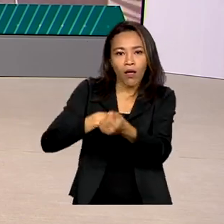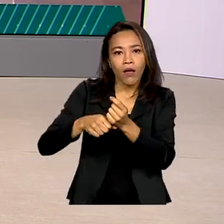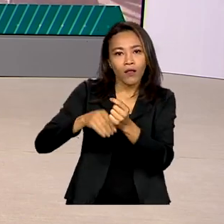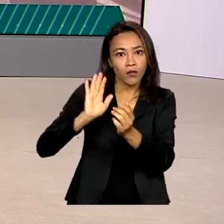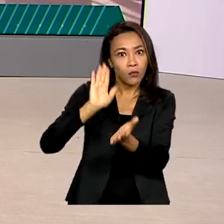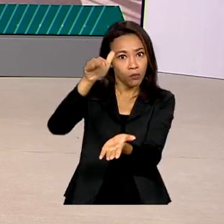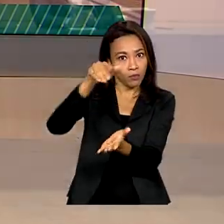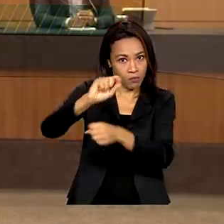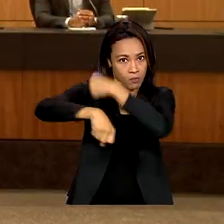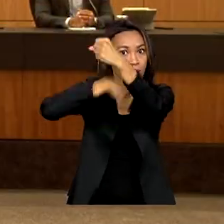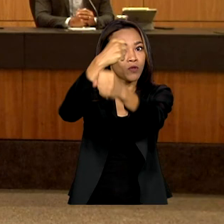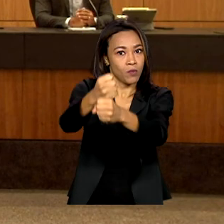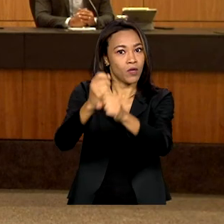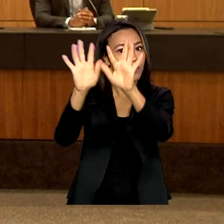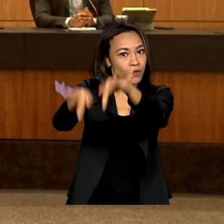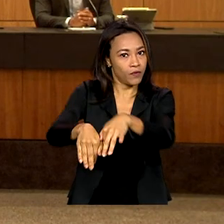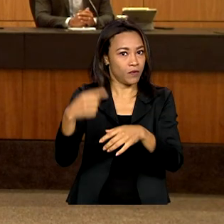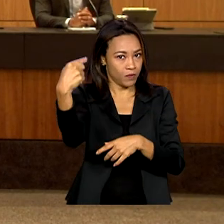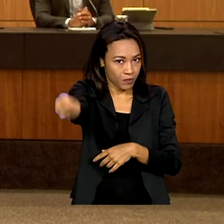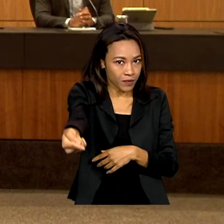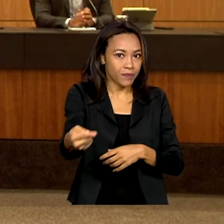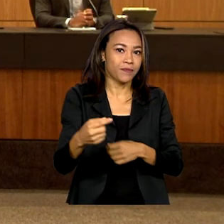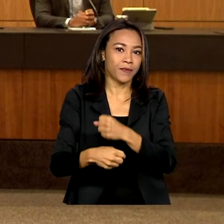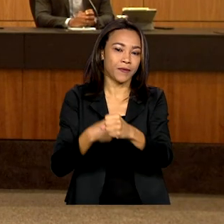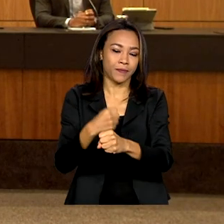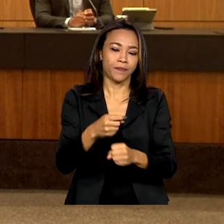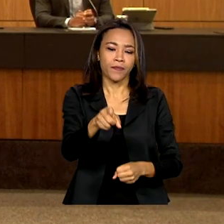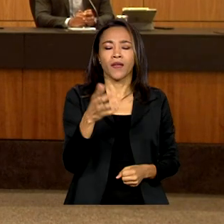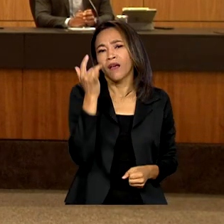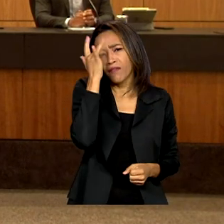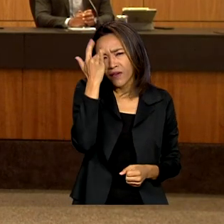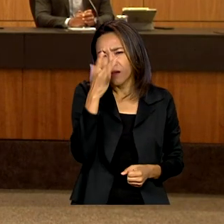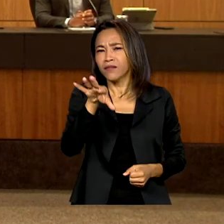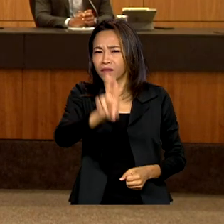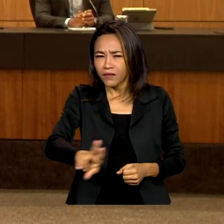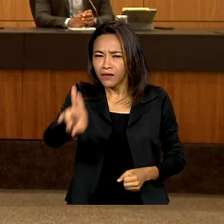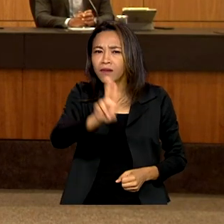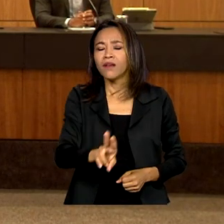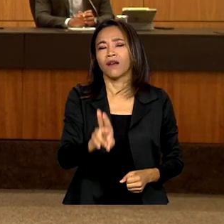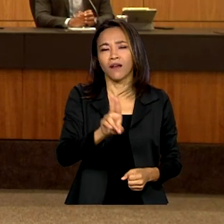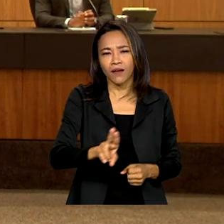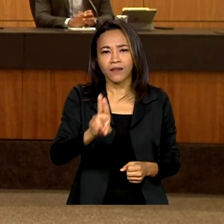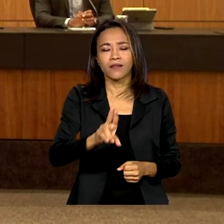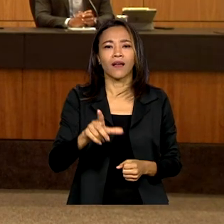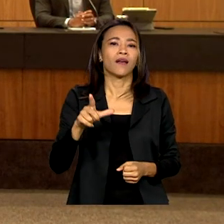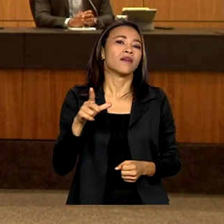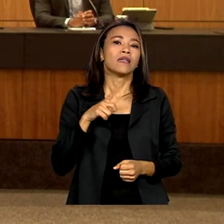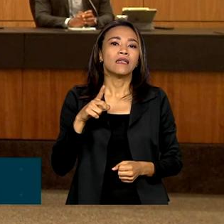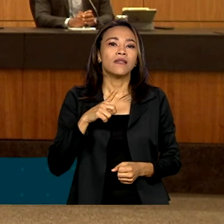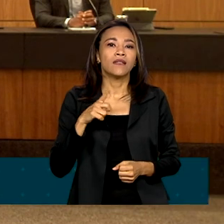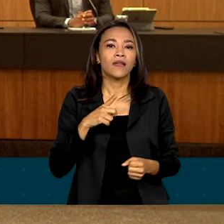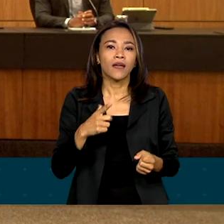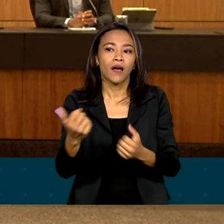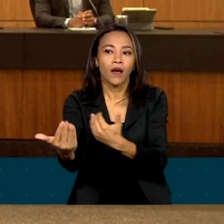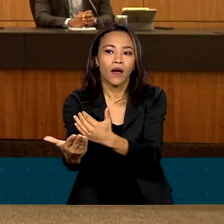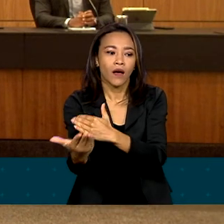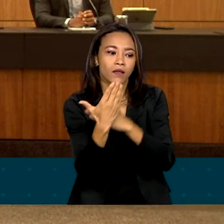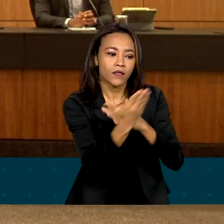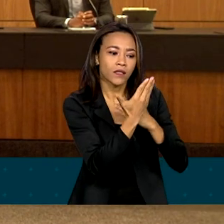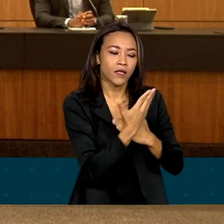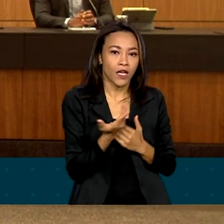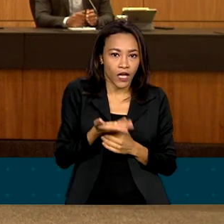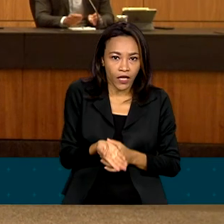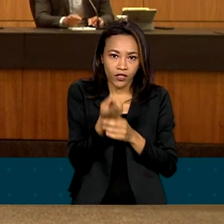fim do ano que vem. Seguro, fácil de usar e baseado em uma infraestrutura aberta e colaborativa, o Real